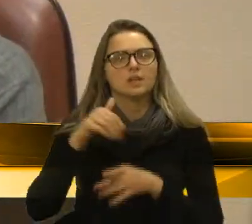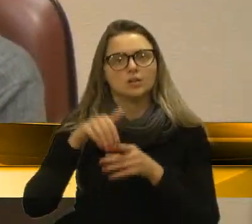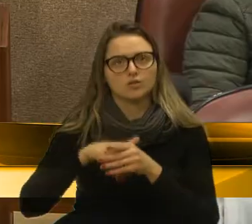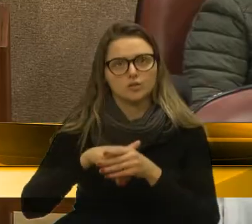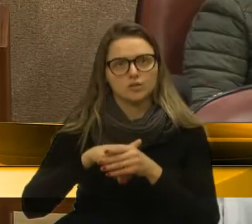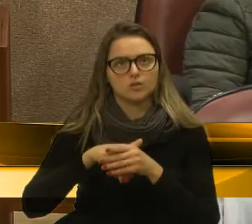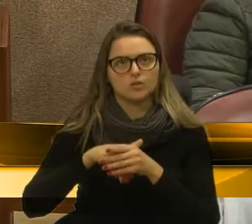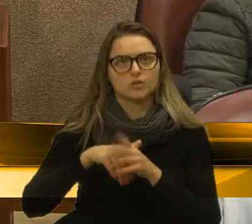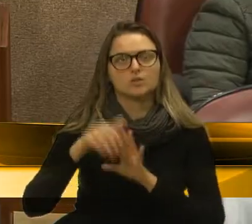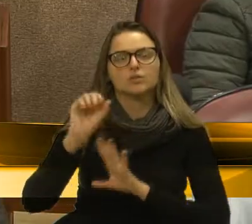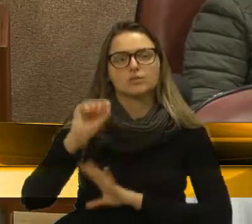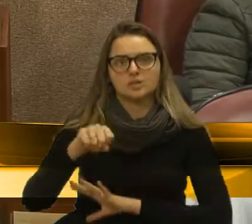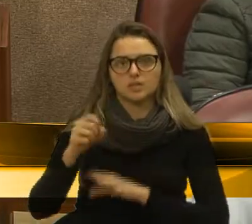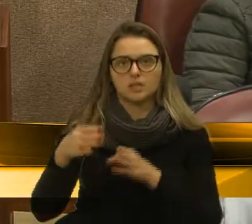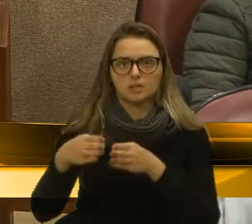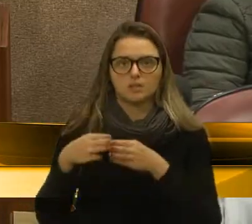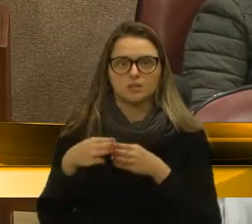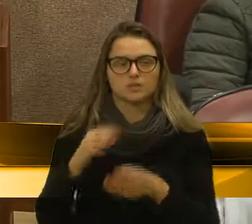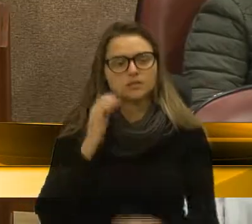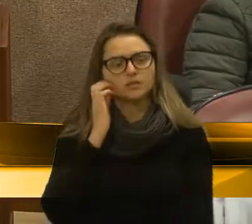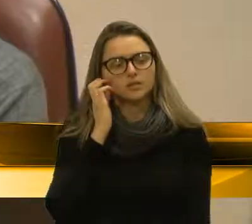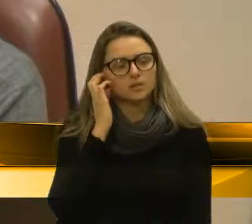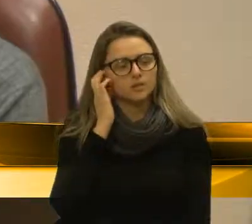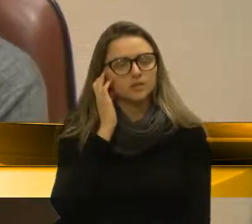favorável a essa moção. votando favorável.